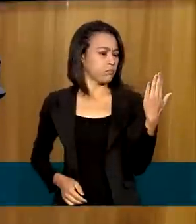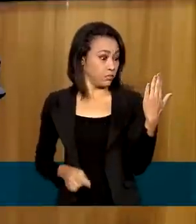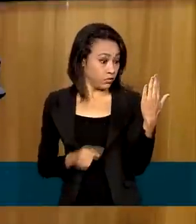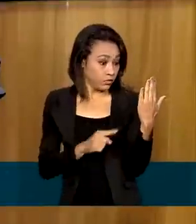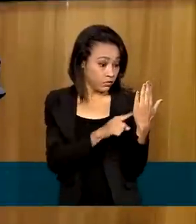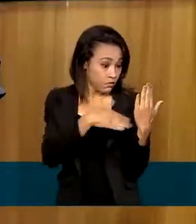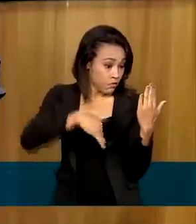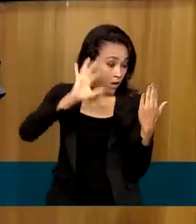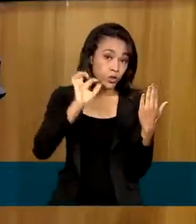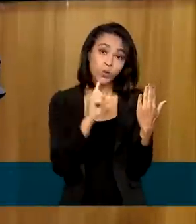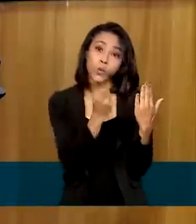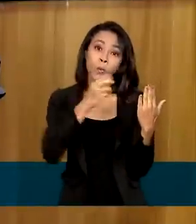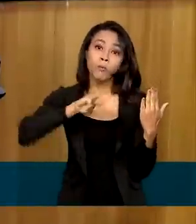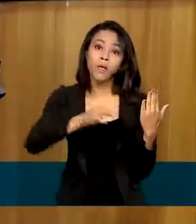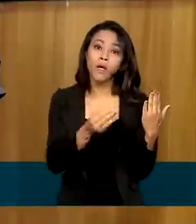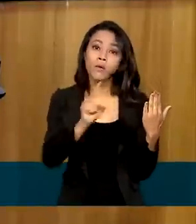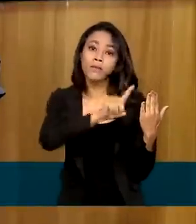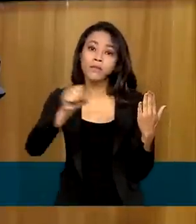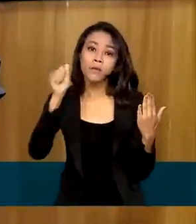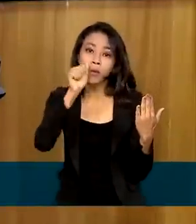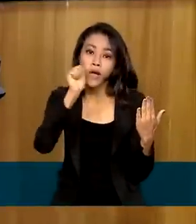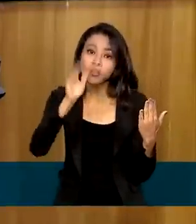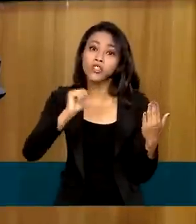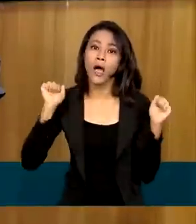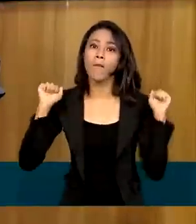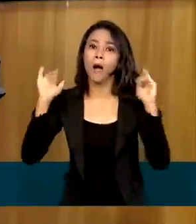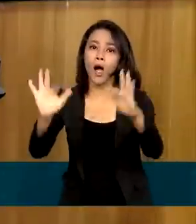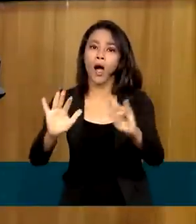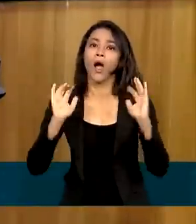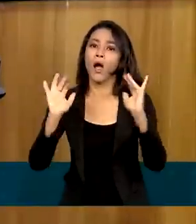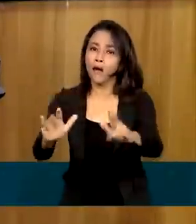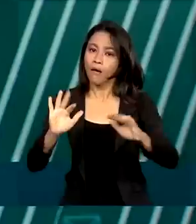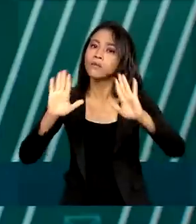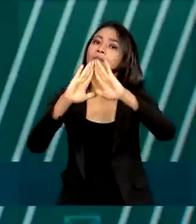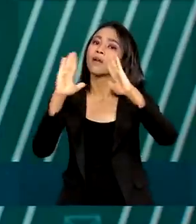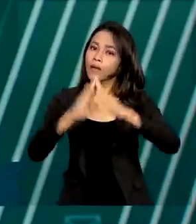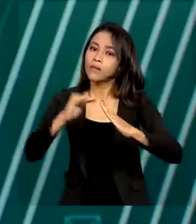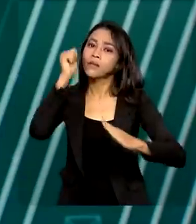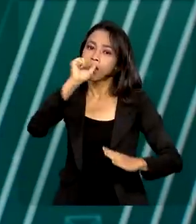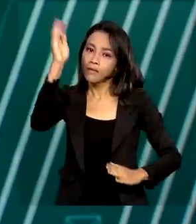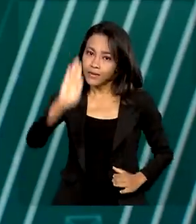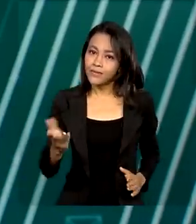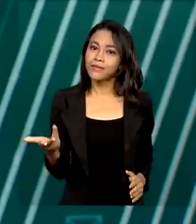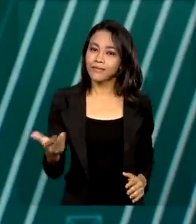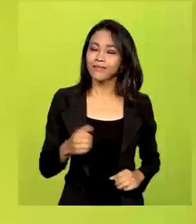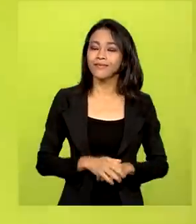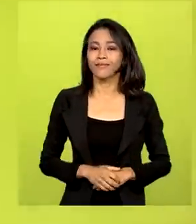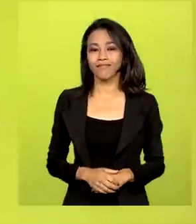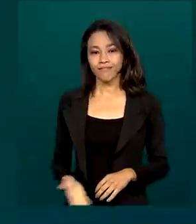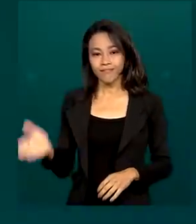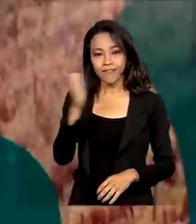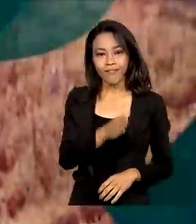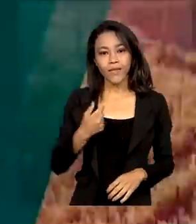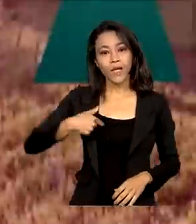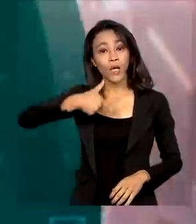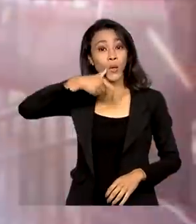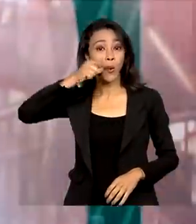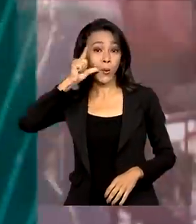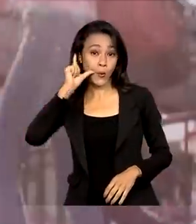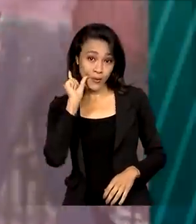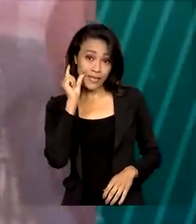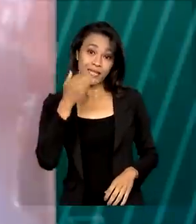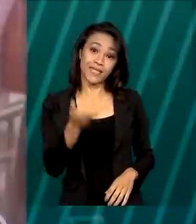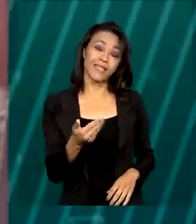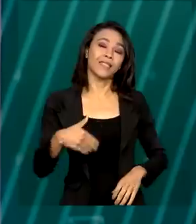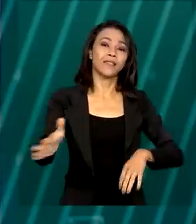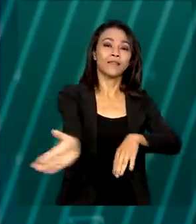mais de 1 milhão e 100 mulheres já passaram pelas Casas da Mulher Brasileira no nosso país. E ontem no Itamaraty foi realizada a